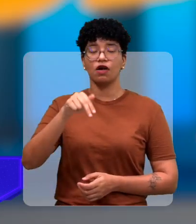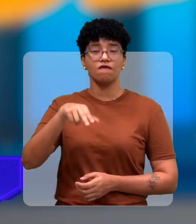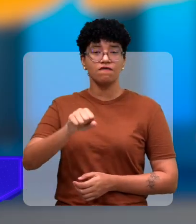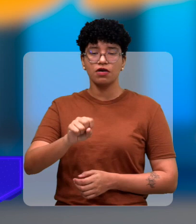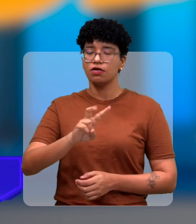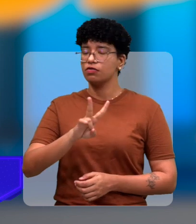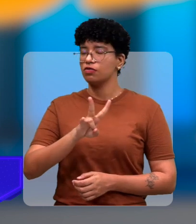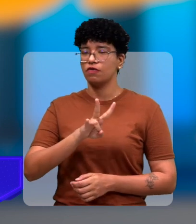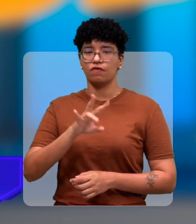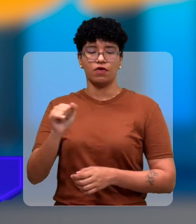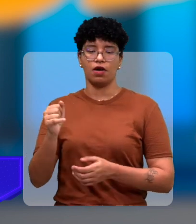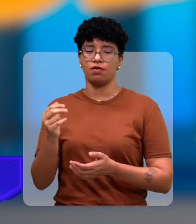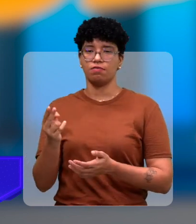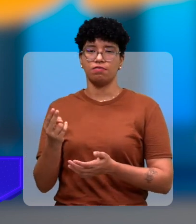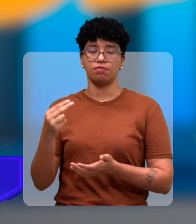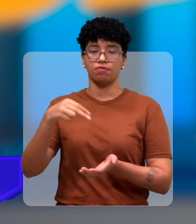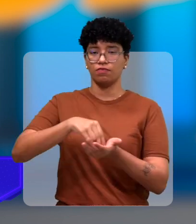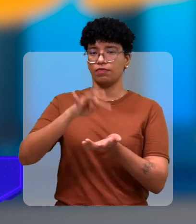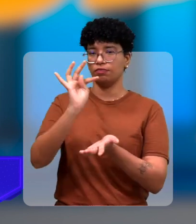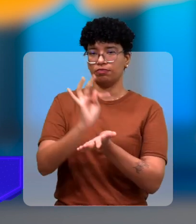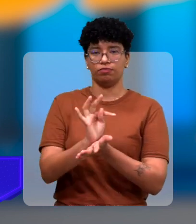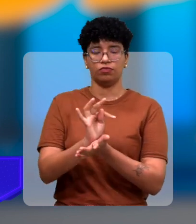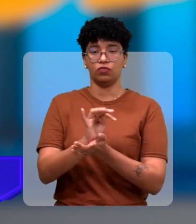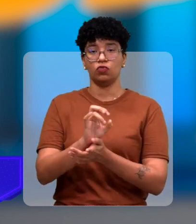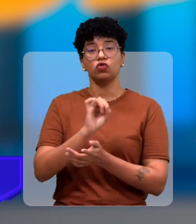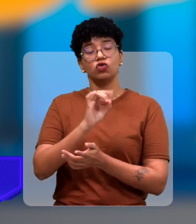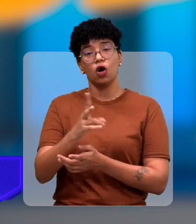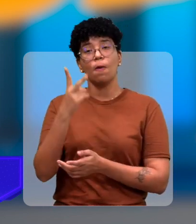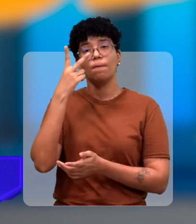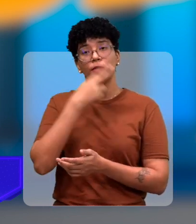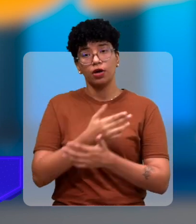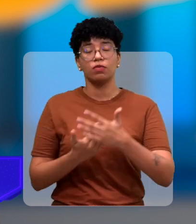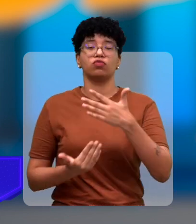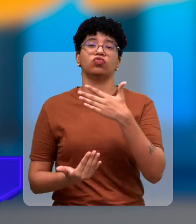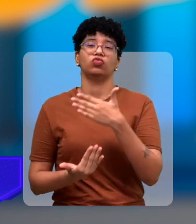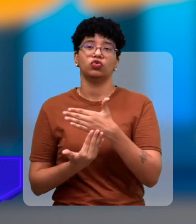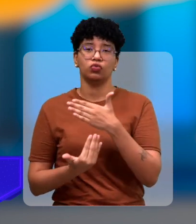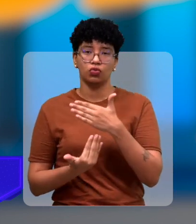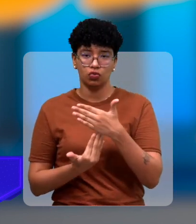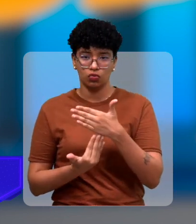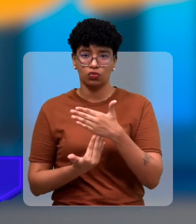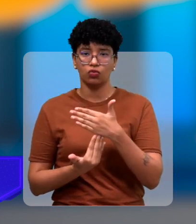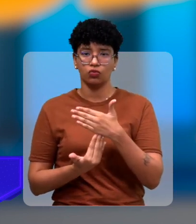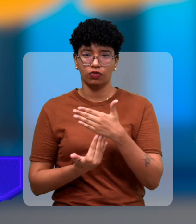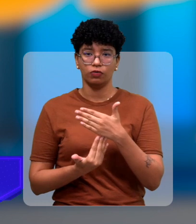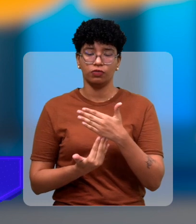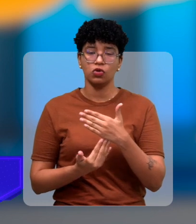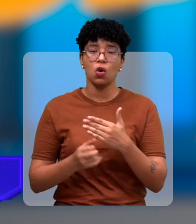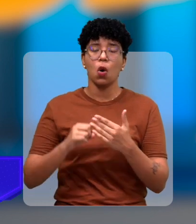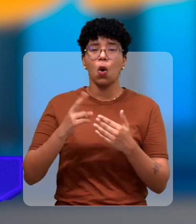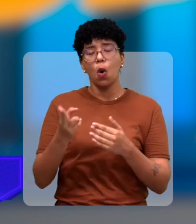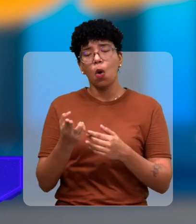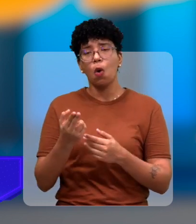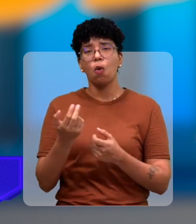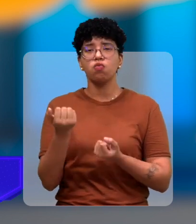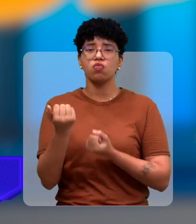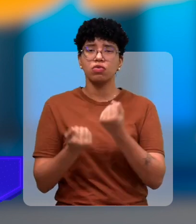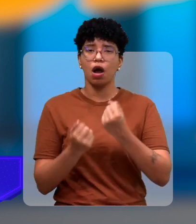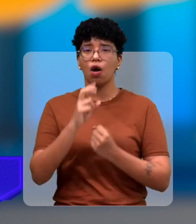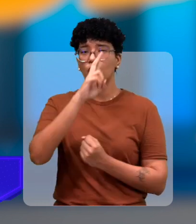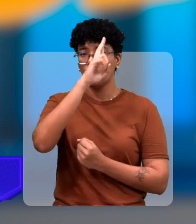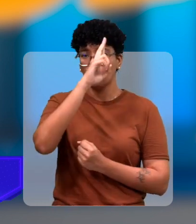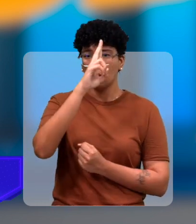não vai, não vem para Teresina. Ela só circula dentro de Timó. Digamos, se a pessoa ou vai mesmo de táxi ou de